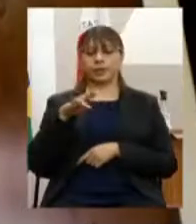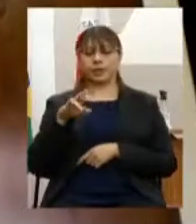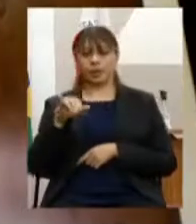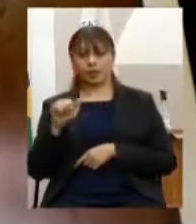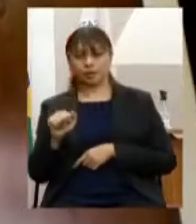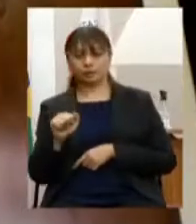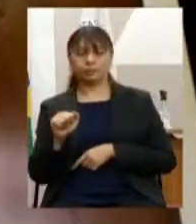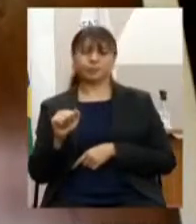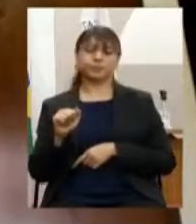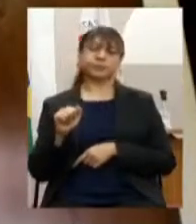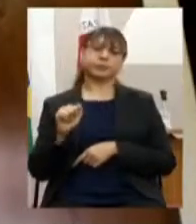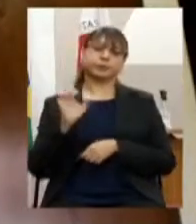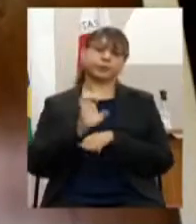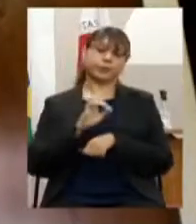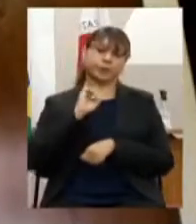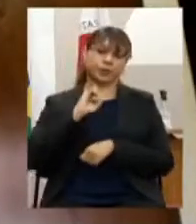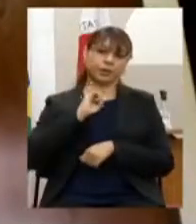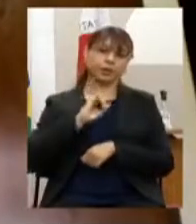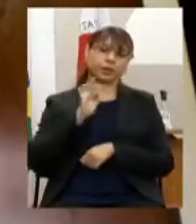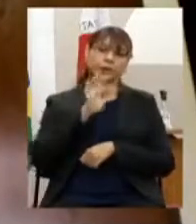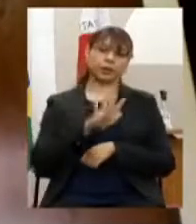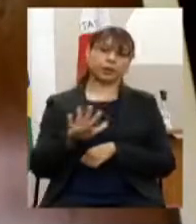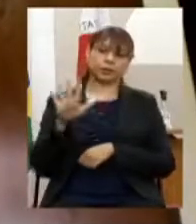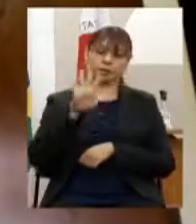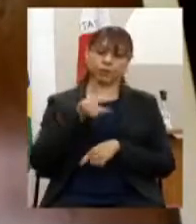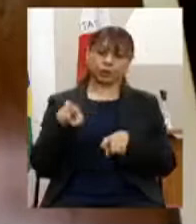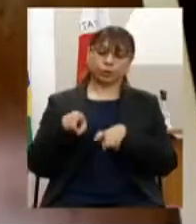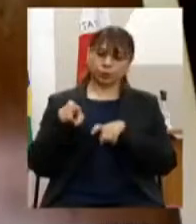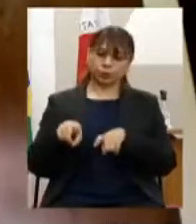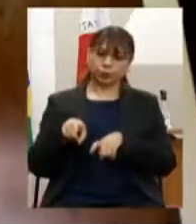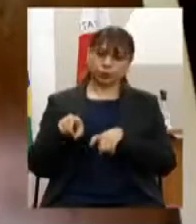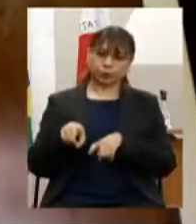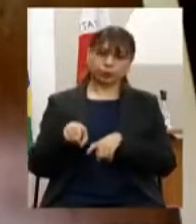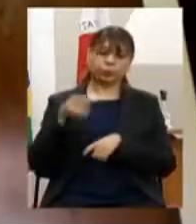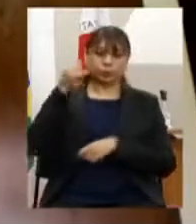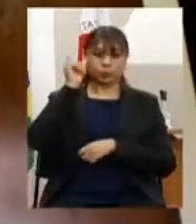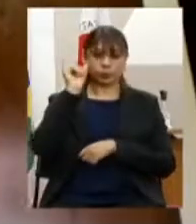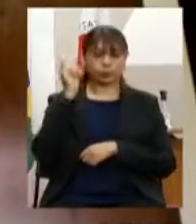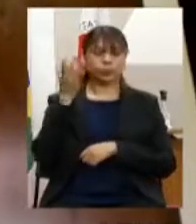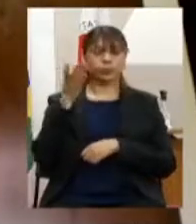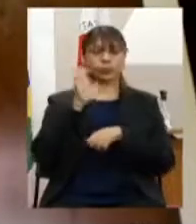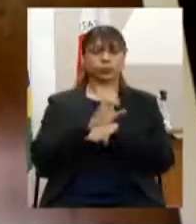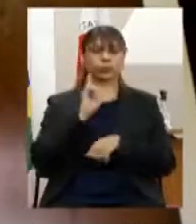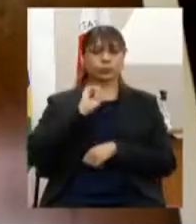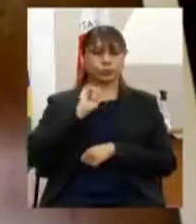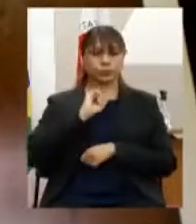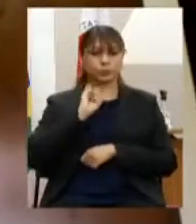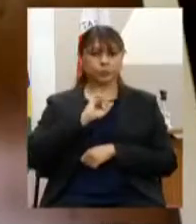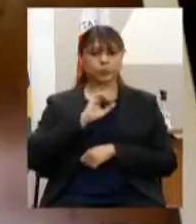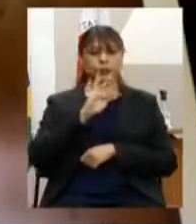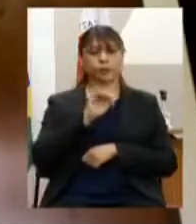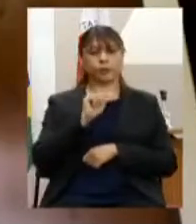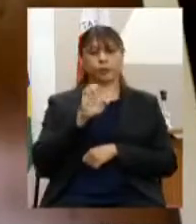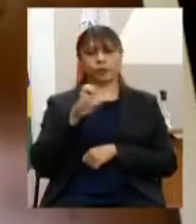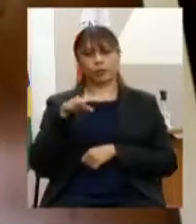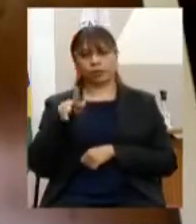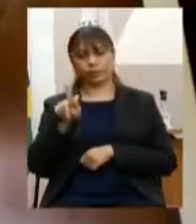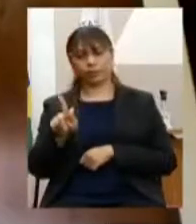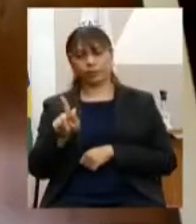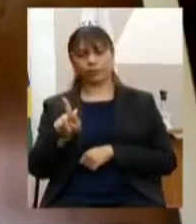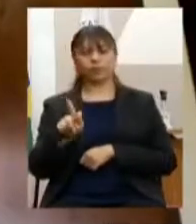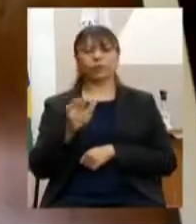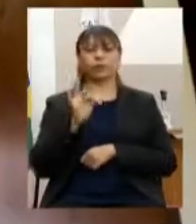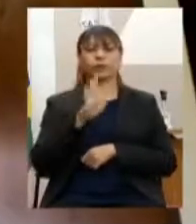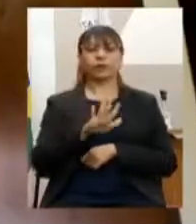gerais a federação da agricultura e a pecuária do estado de minas gerais a faim a